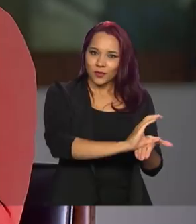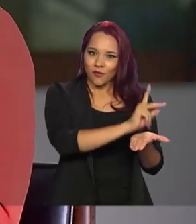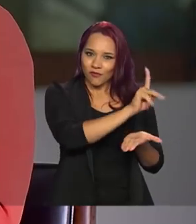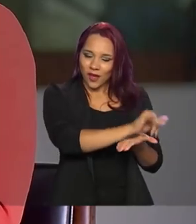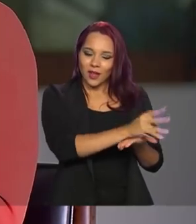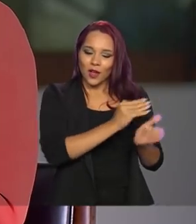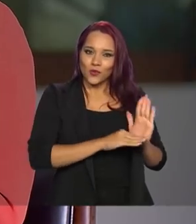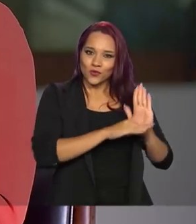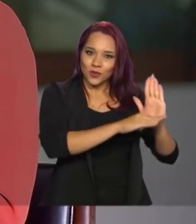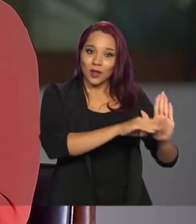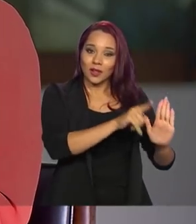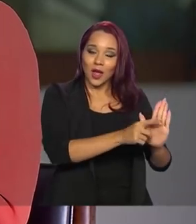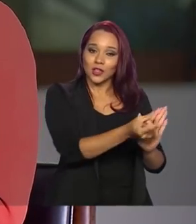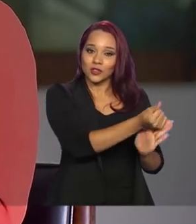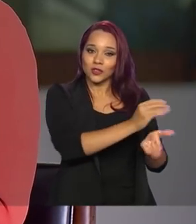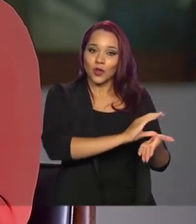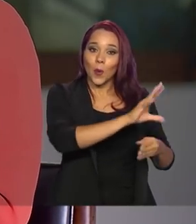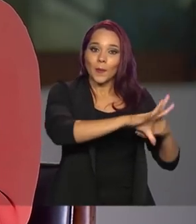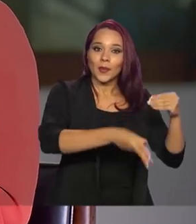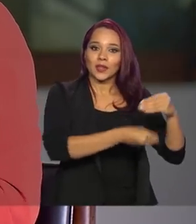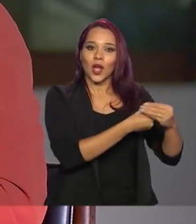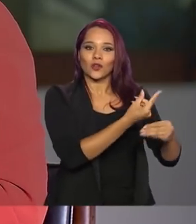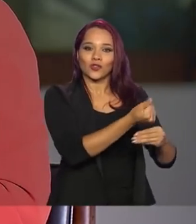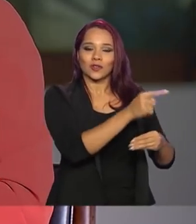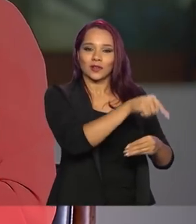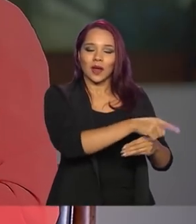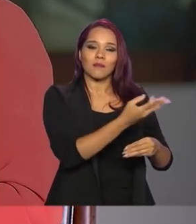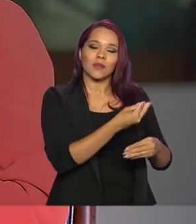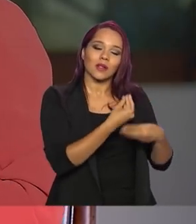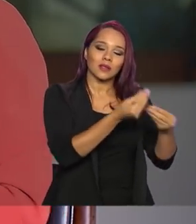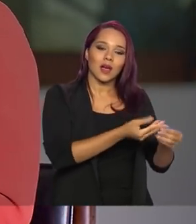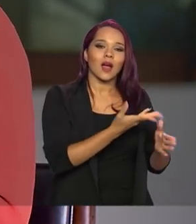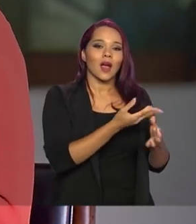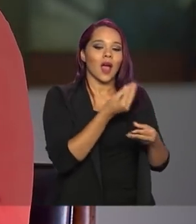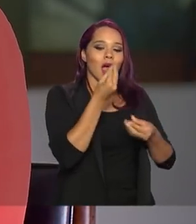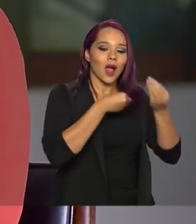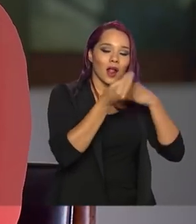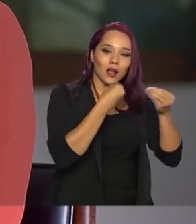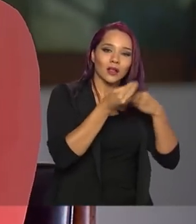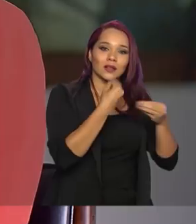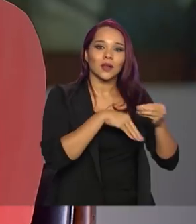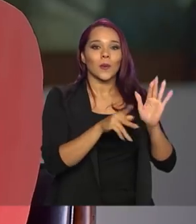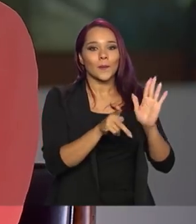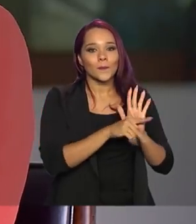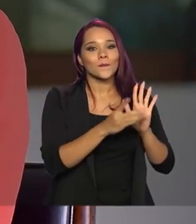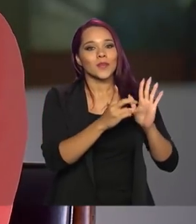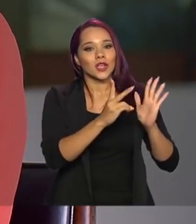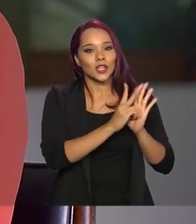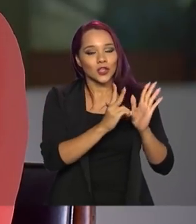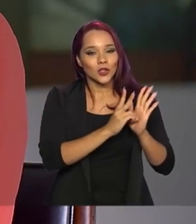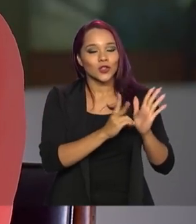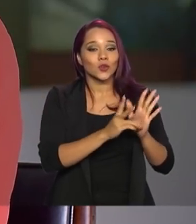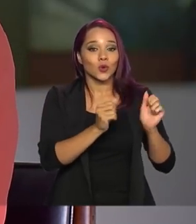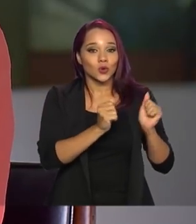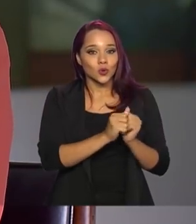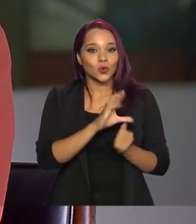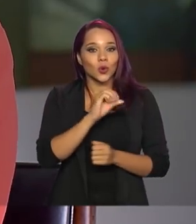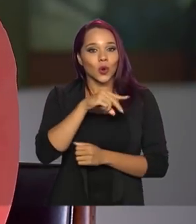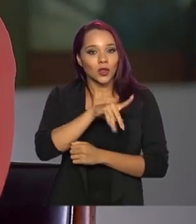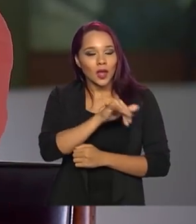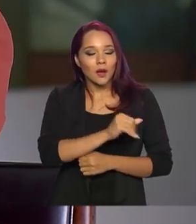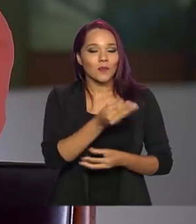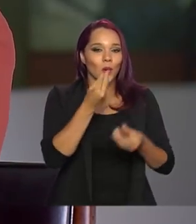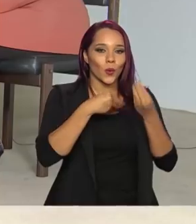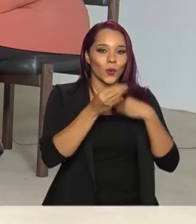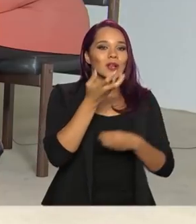reforçar o orçamento da FUNAI para as cestas básicas, para alimentação, em parceria com a CONAB, na alimentação das